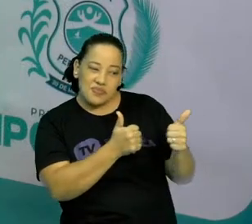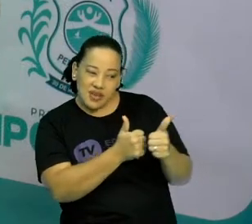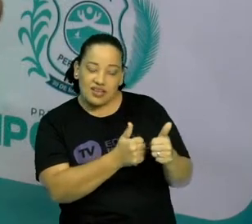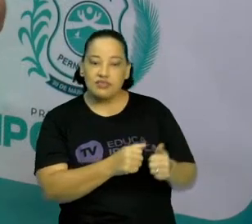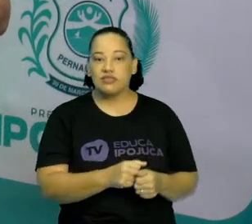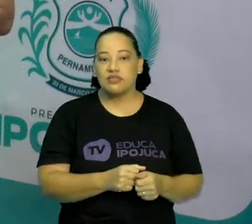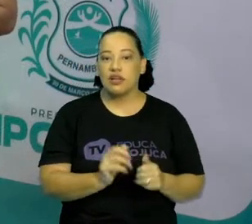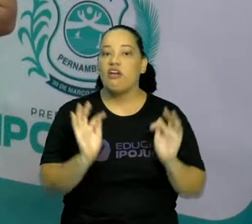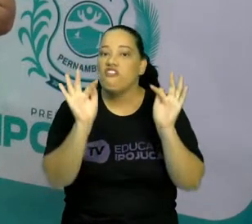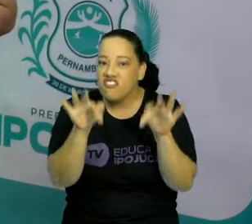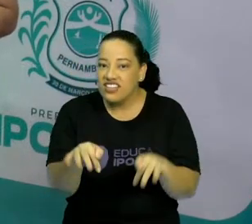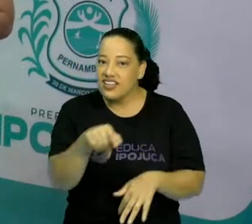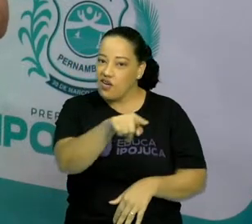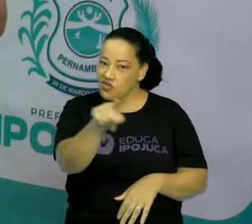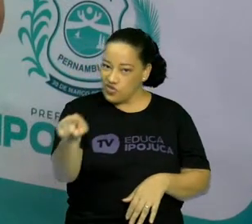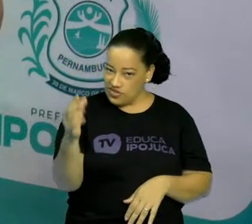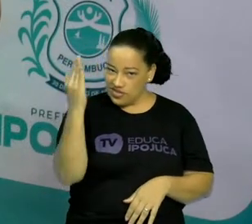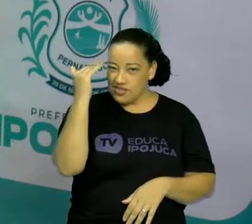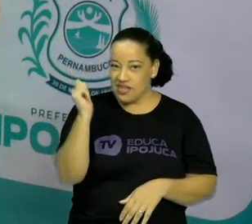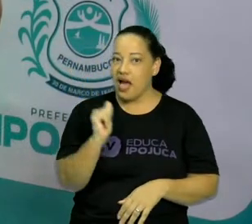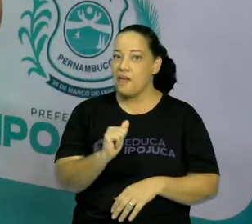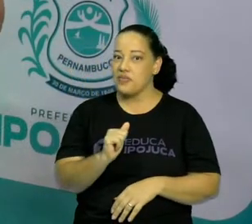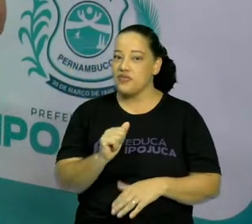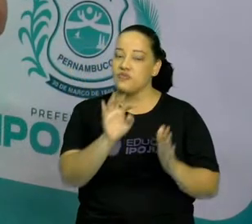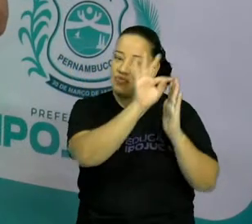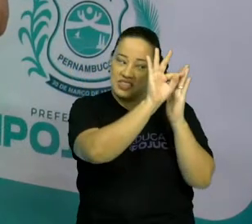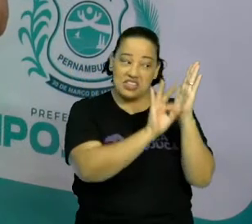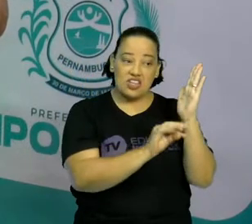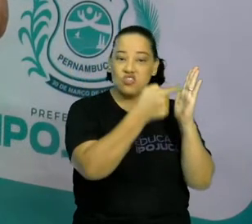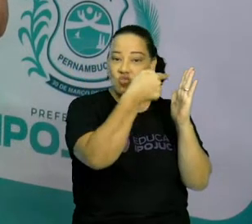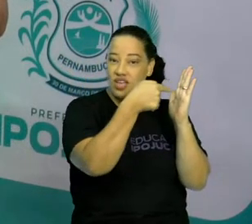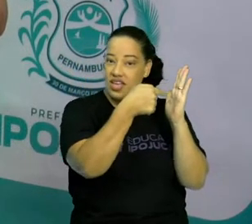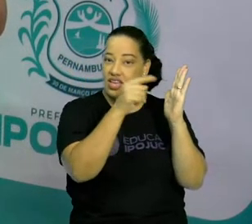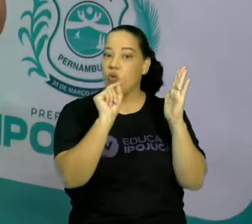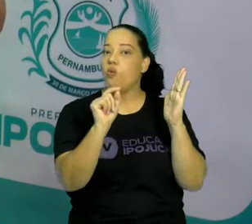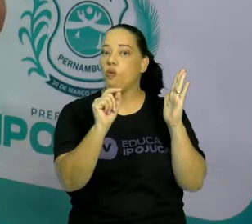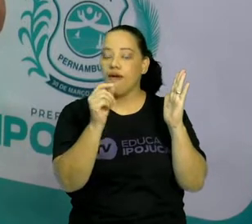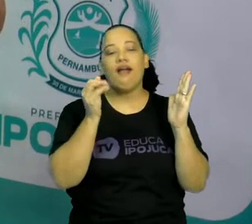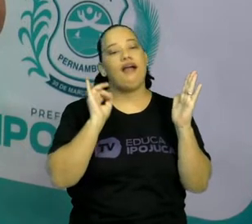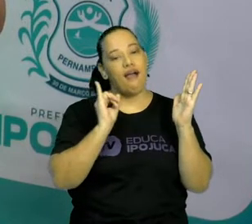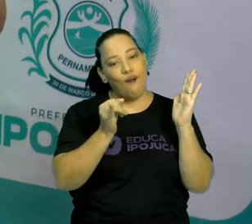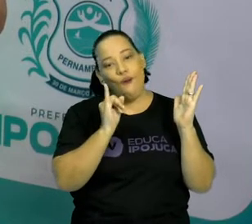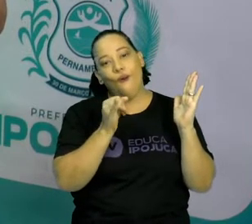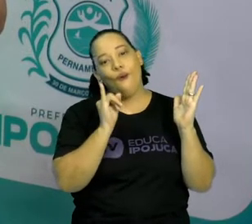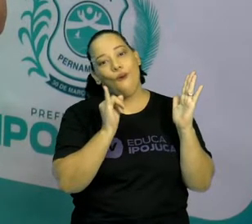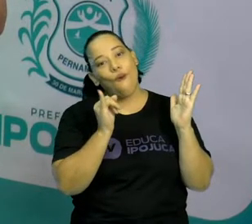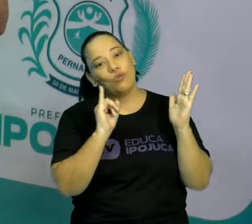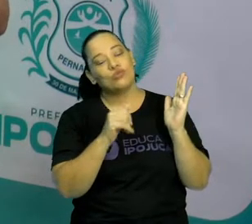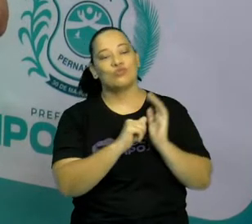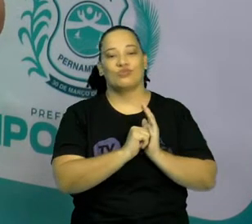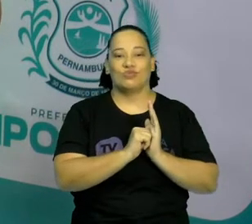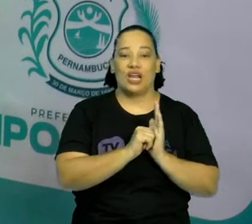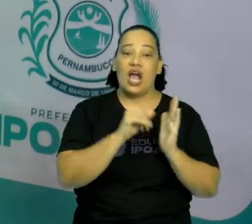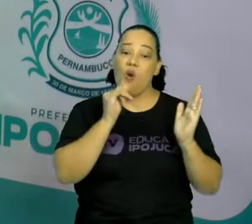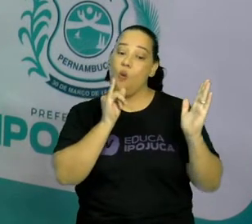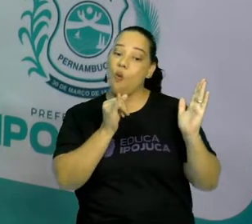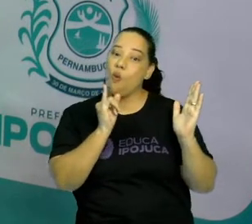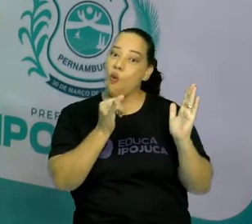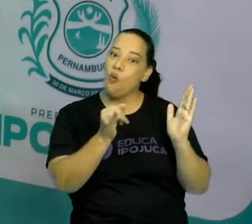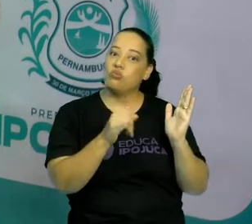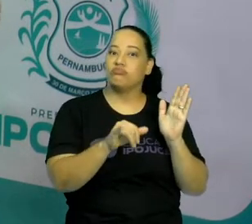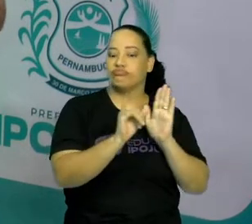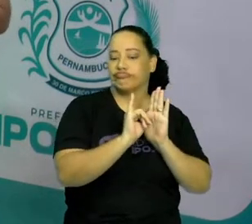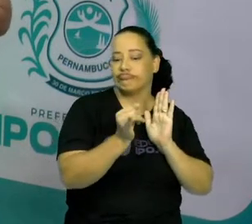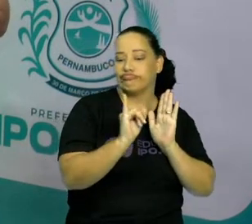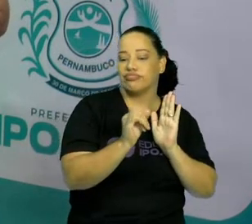Bom, vocês sabiam que esse texto que nós lemos agora é um conto? E isso mesmo, crianças, é um conto.